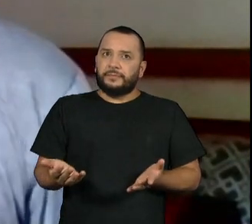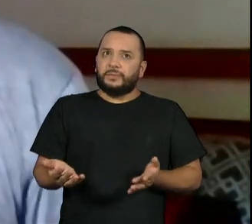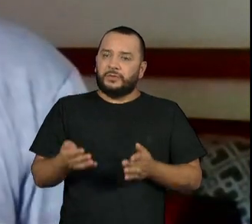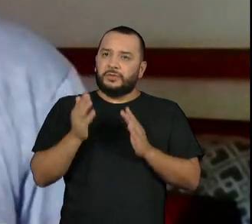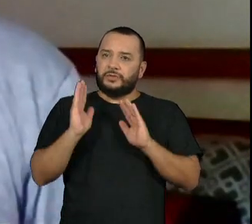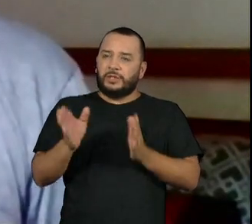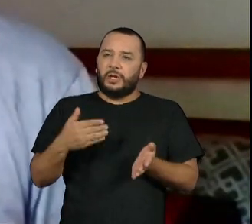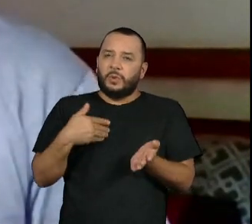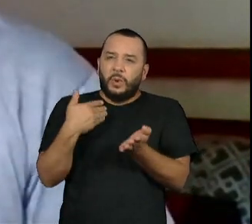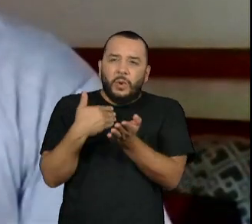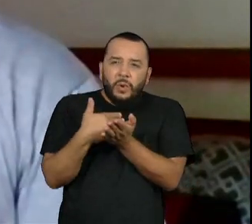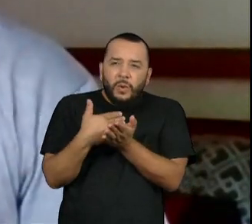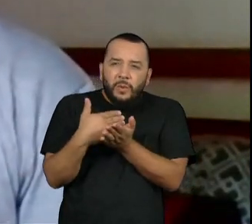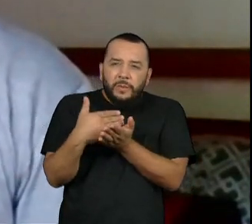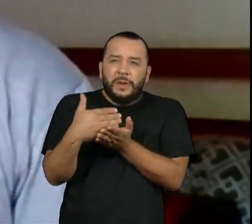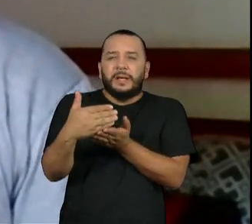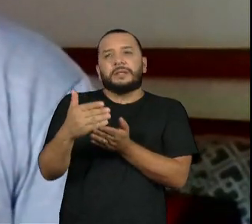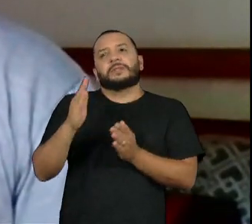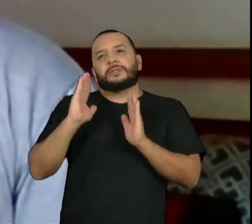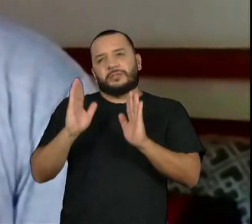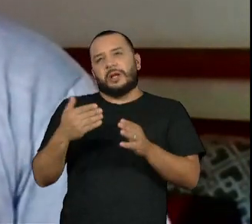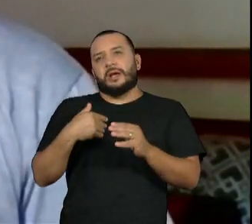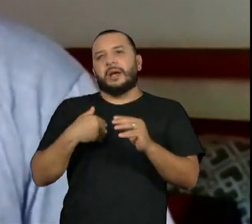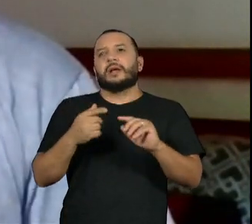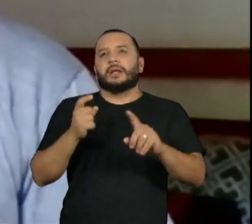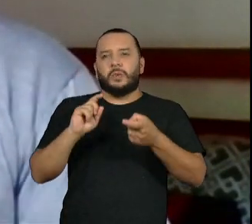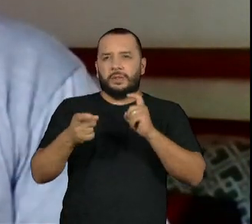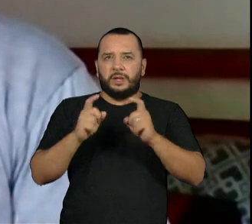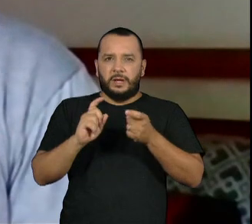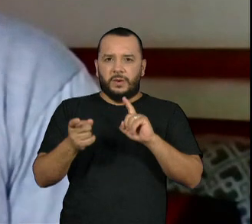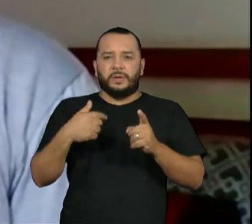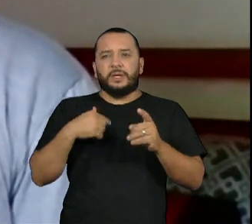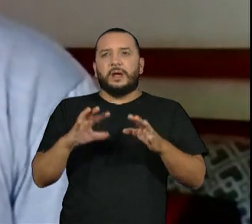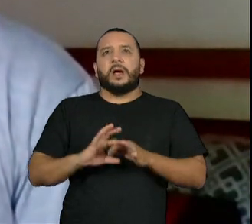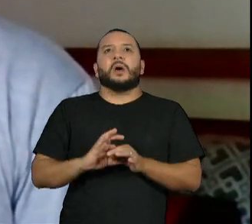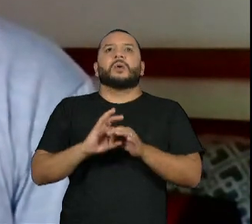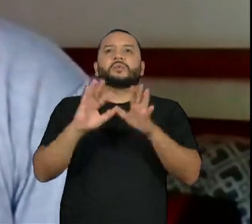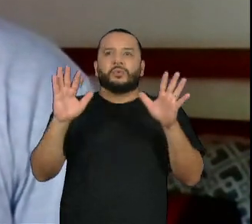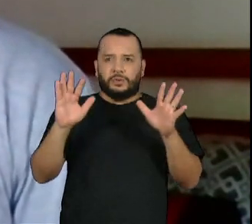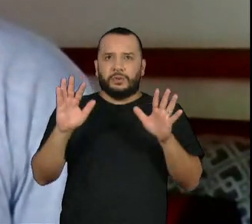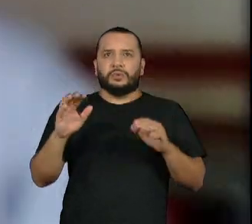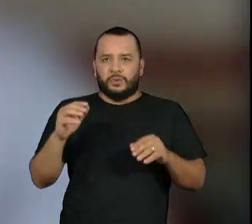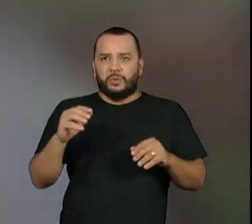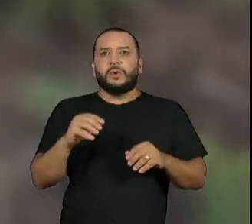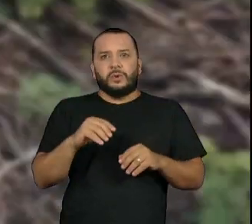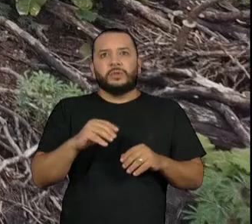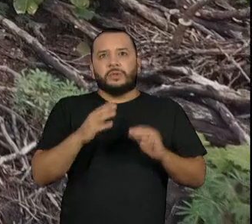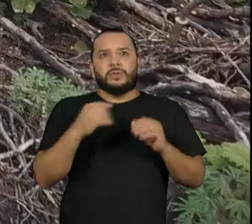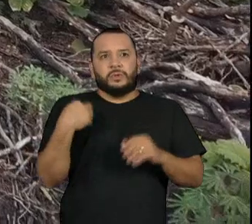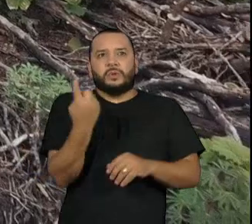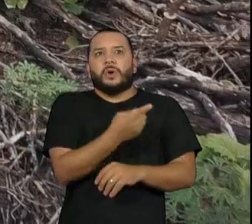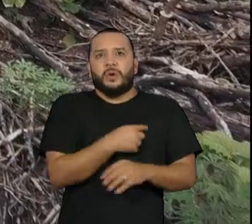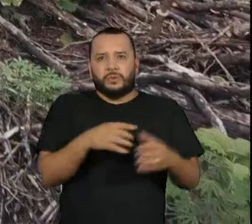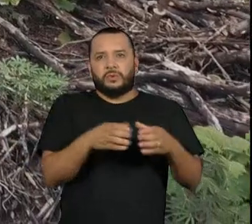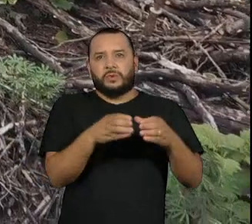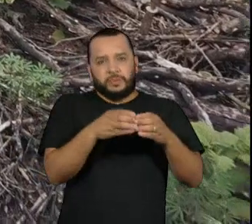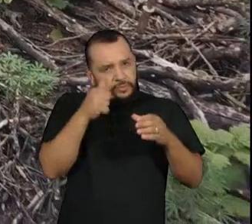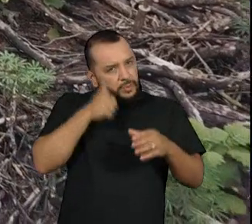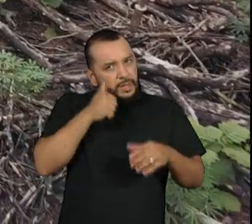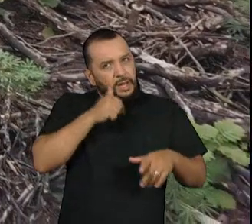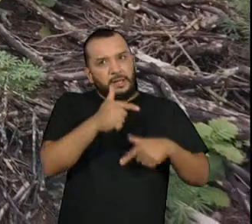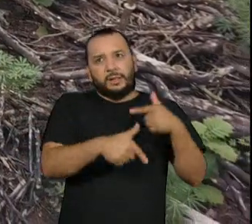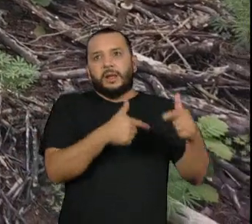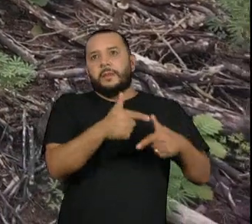origem, lá na assembleia, que autorizou para a gente fazer com as mulheres esse trabalho,